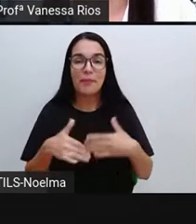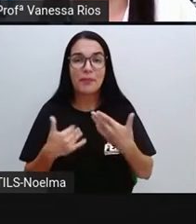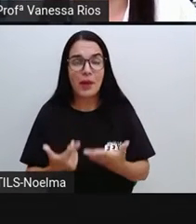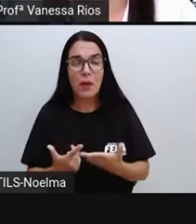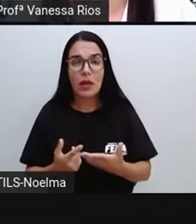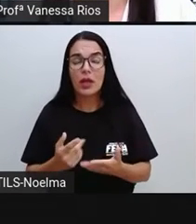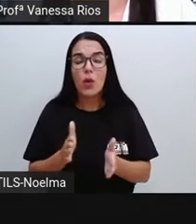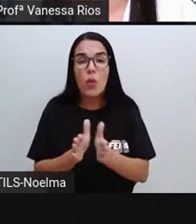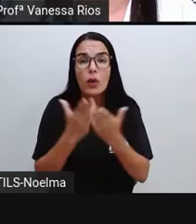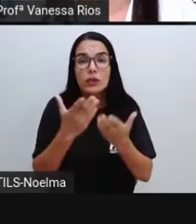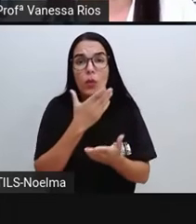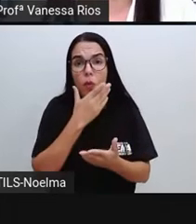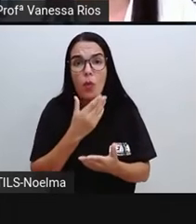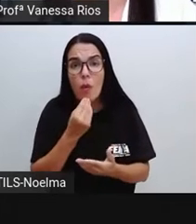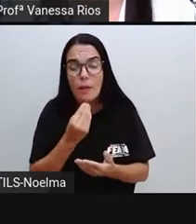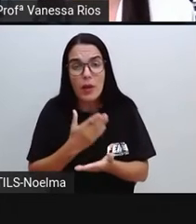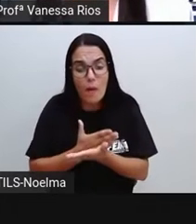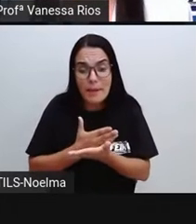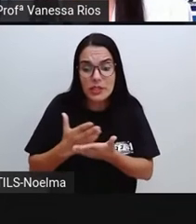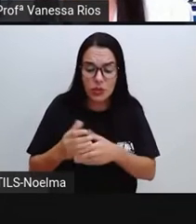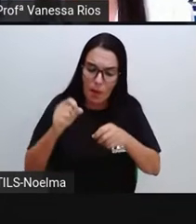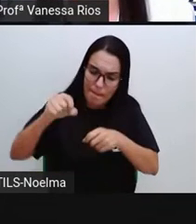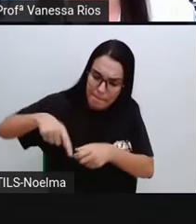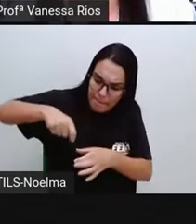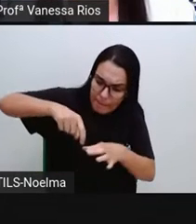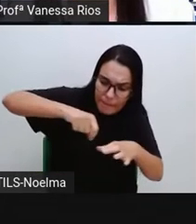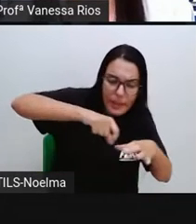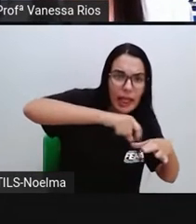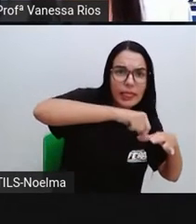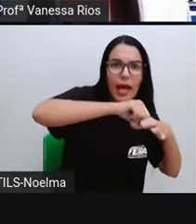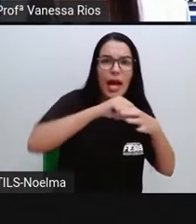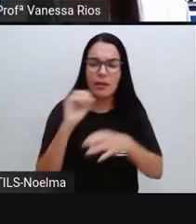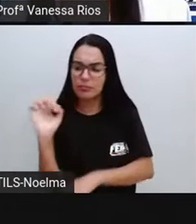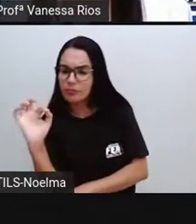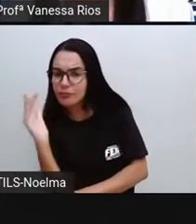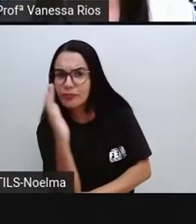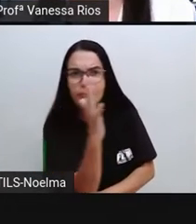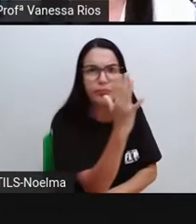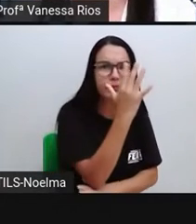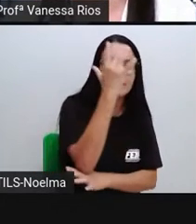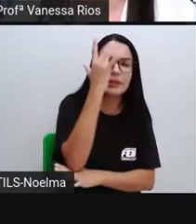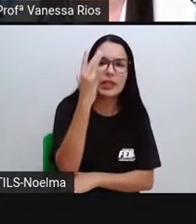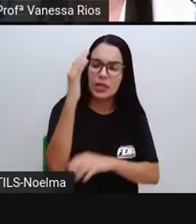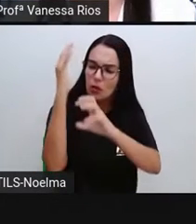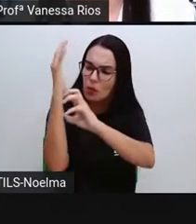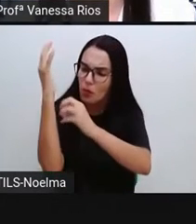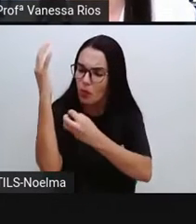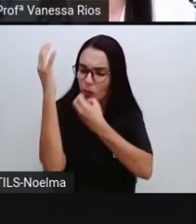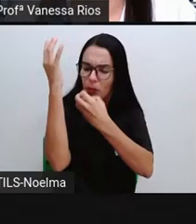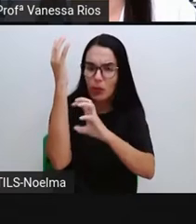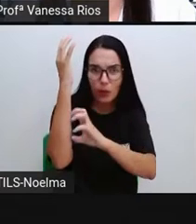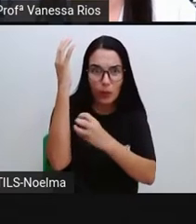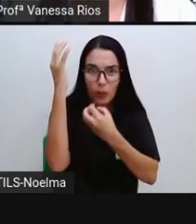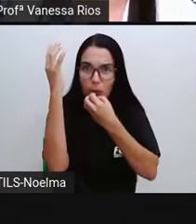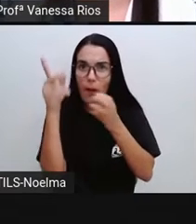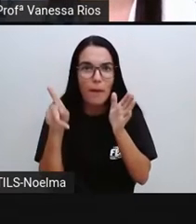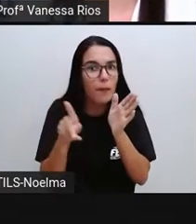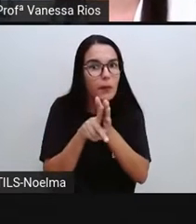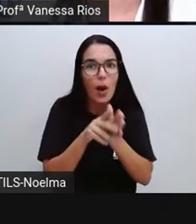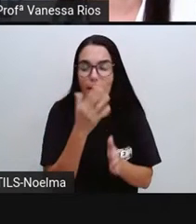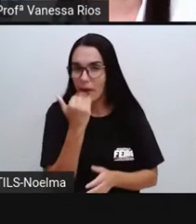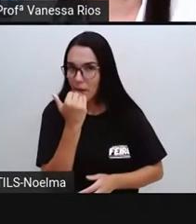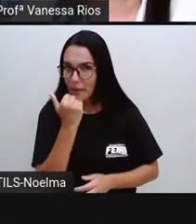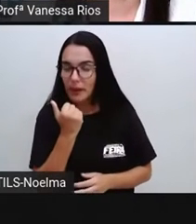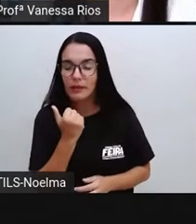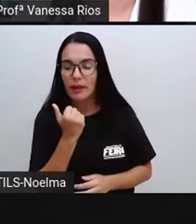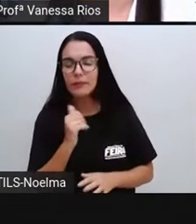produzir, a plantar, a colher o seu próprio adulto, entre outras atividades, ele deixa